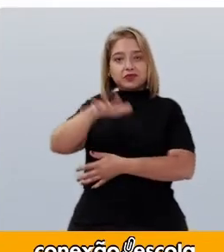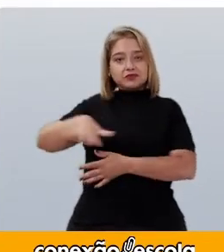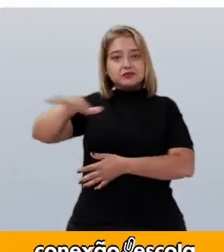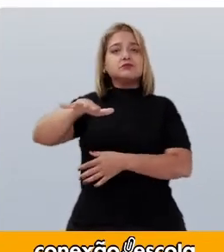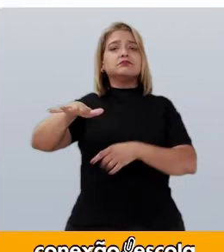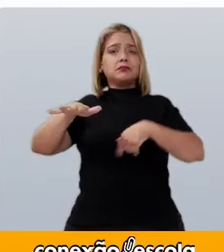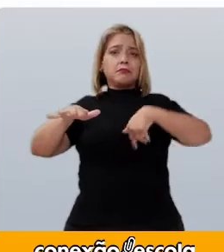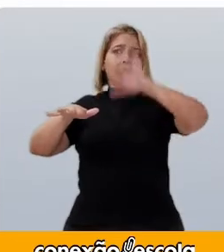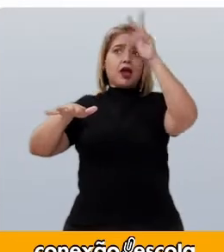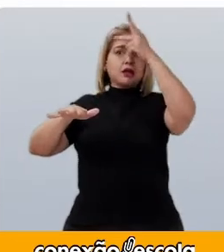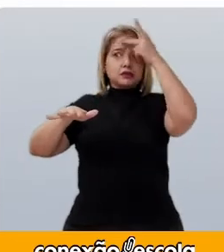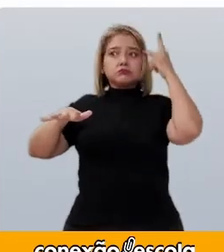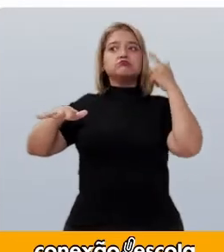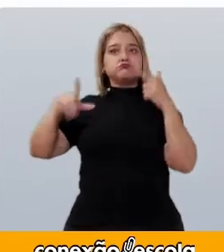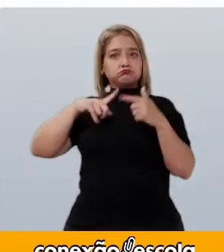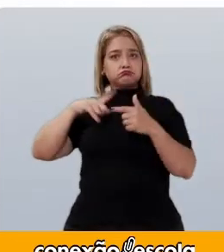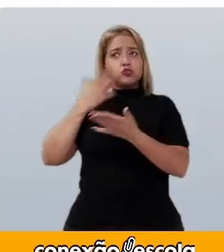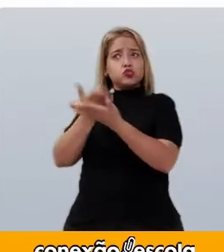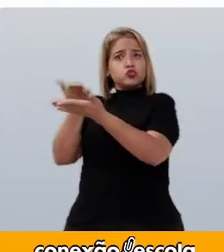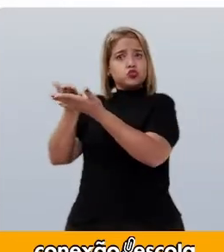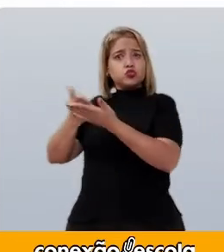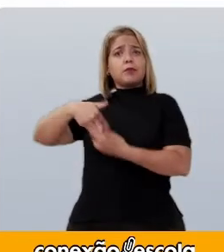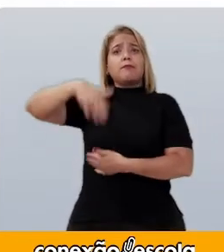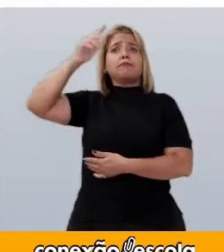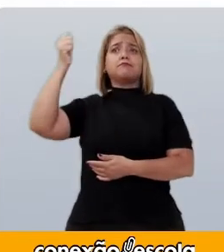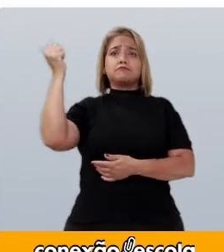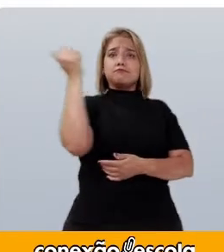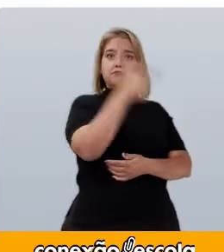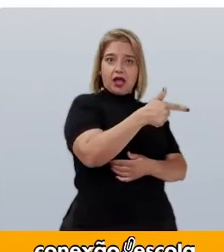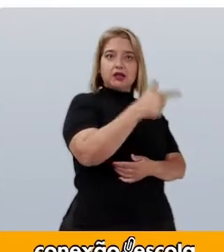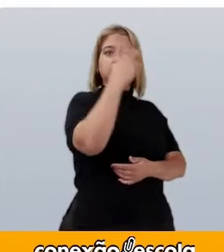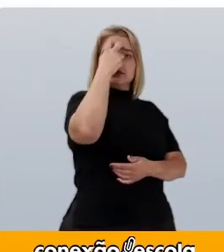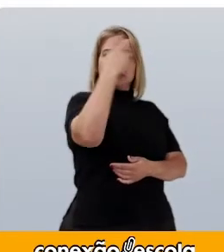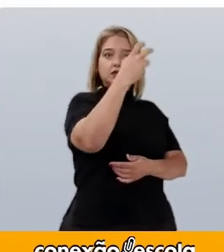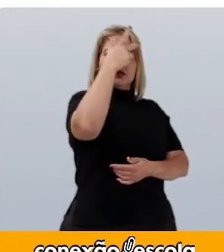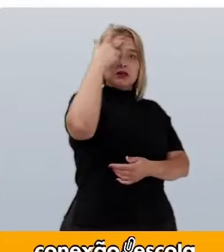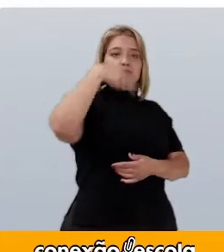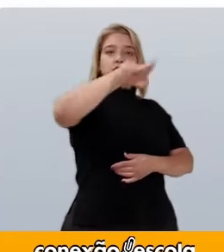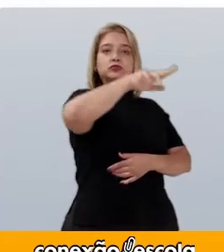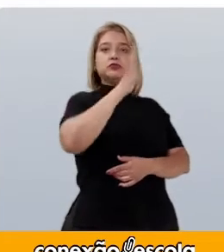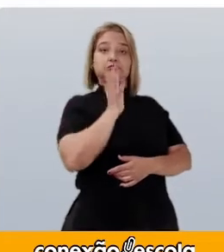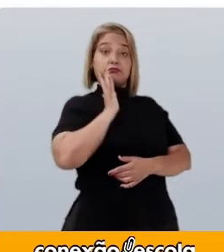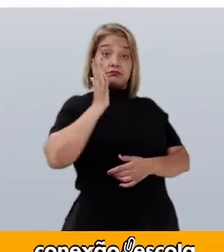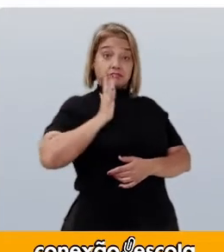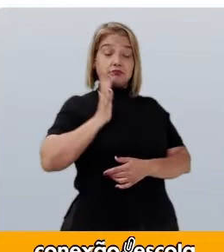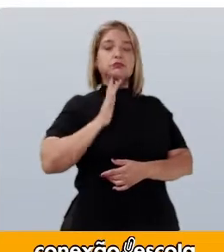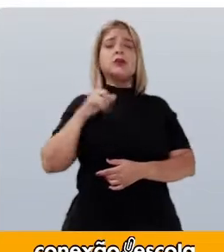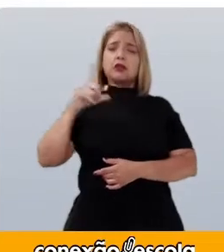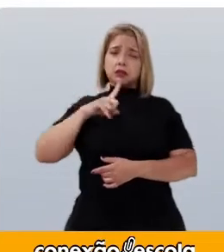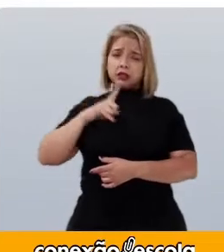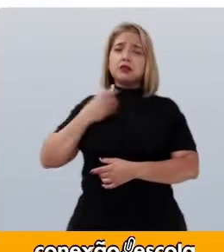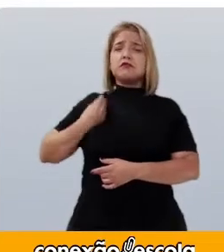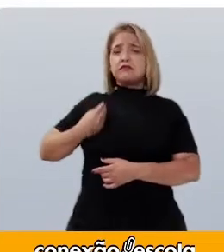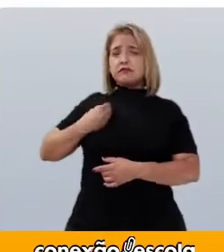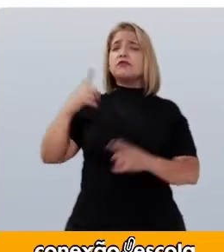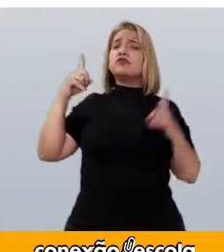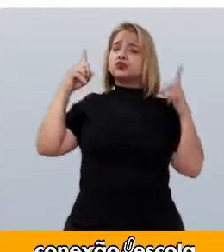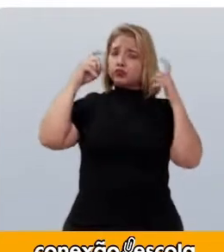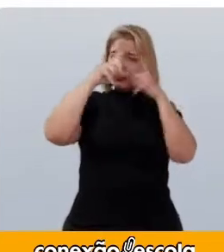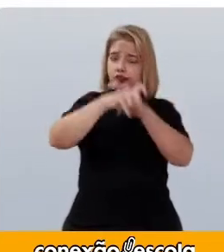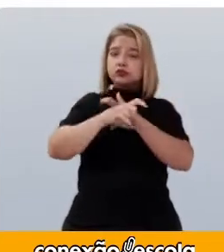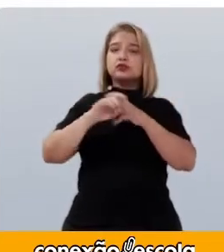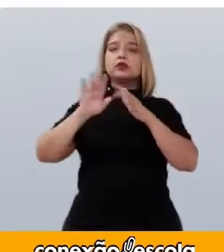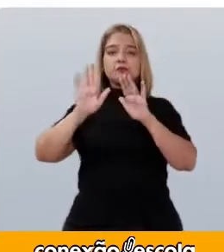Hoje A maioria De seus descendentes Vive com enorme Dificuldade Mas a modernidade Também já chegou Por aqui